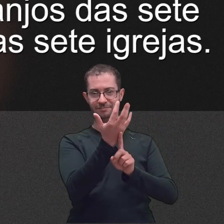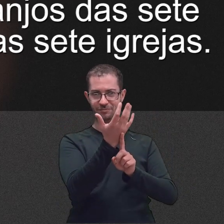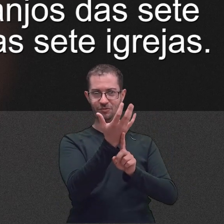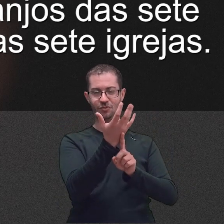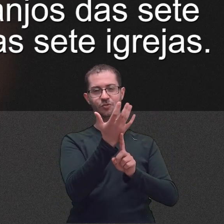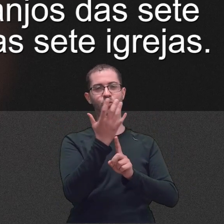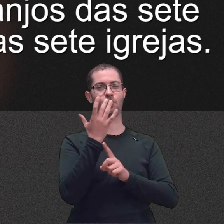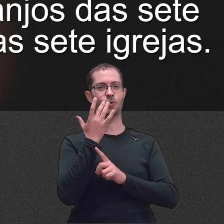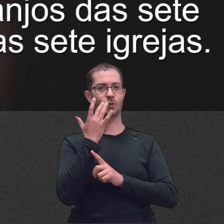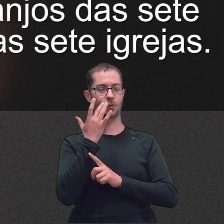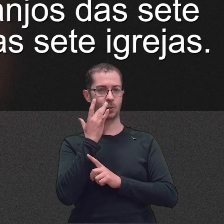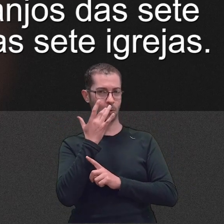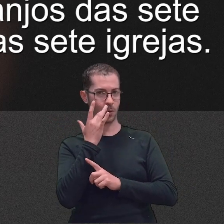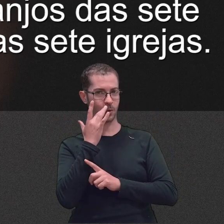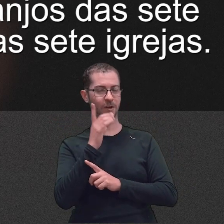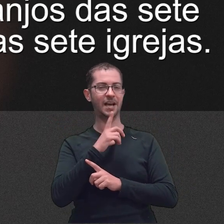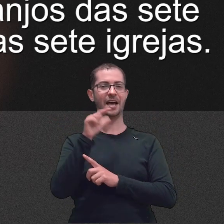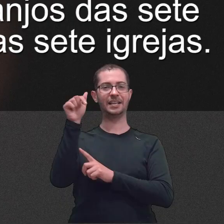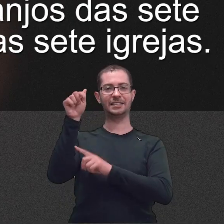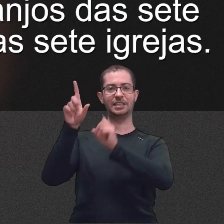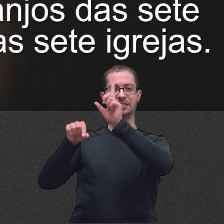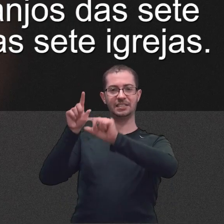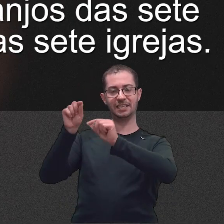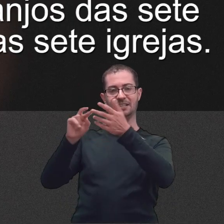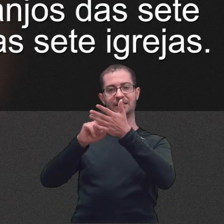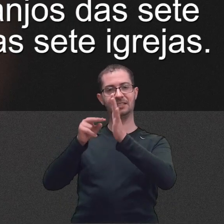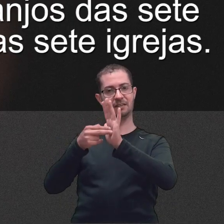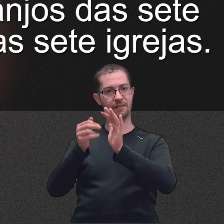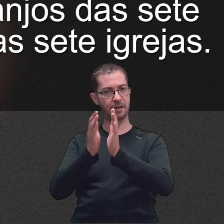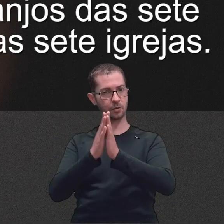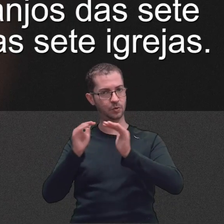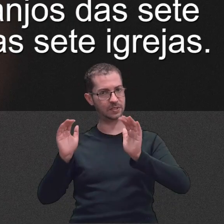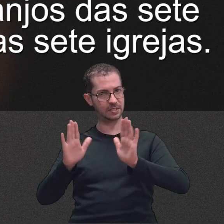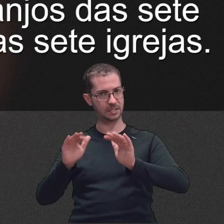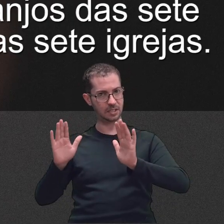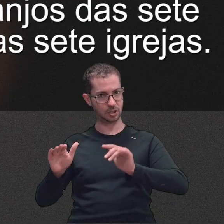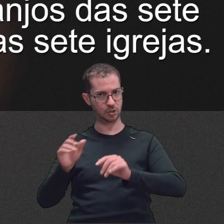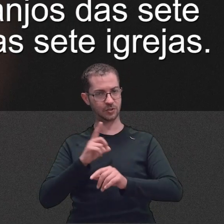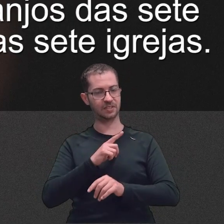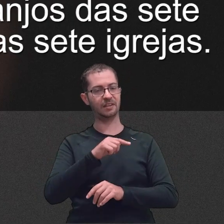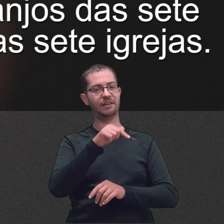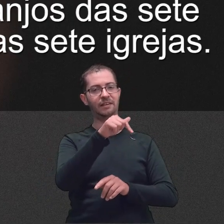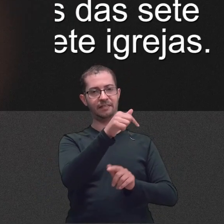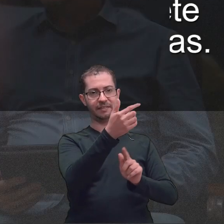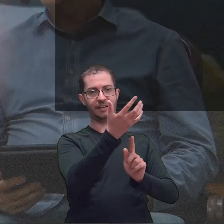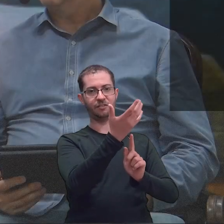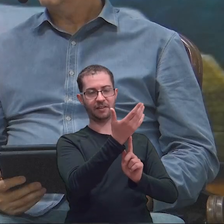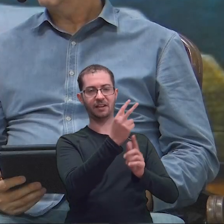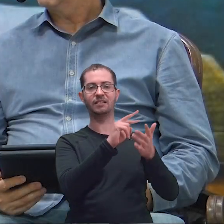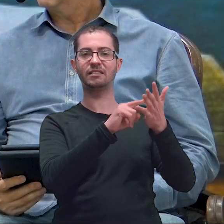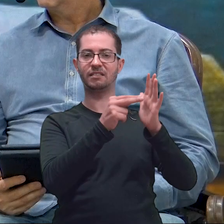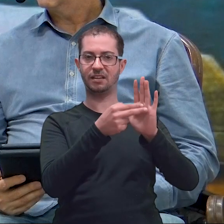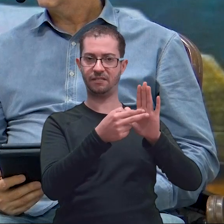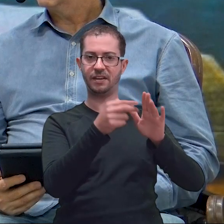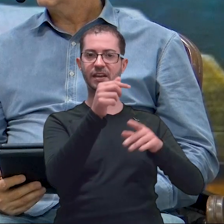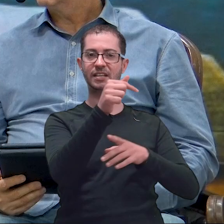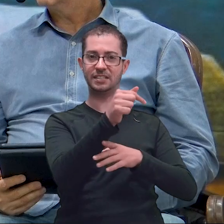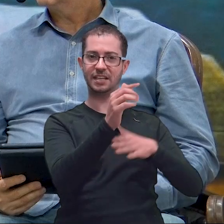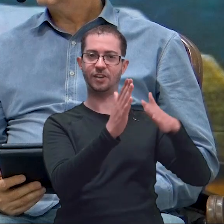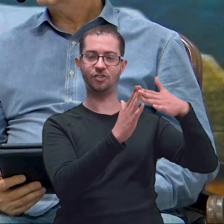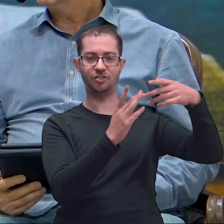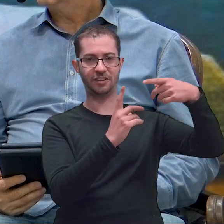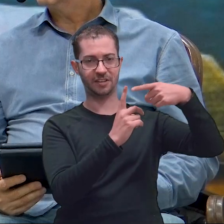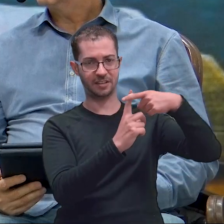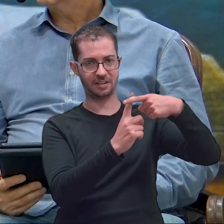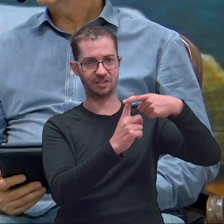sete estrelas são os anjos das sete igrejas. E os sete candeeiros são as sete igrejas. Ó, então aqui está dizendo